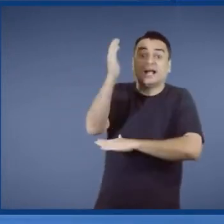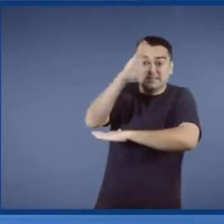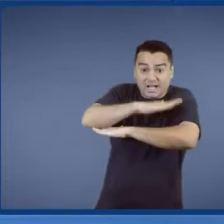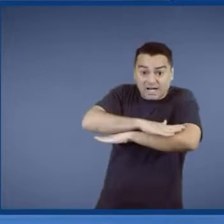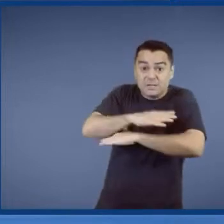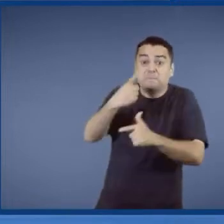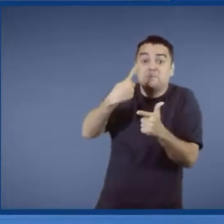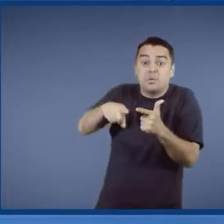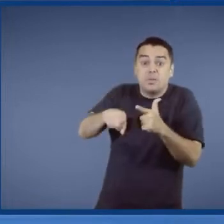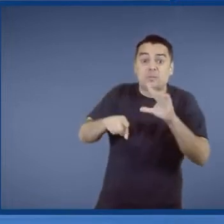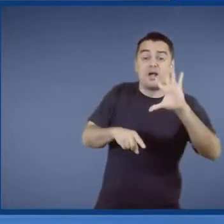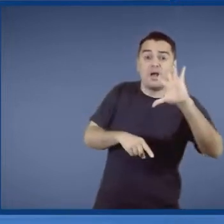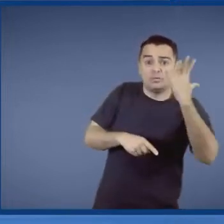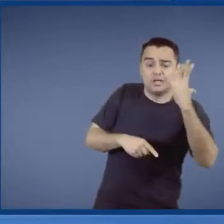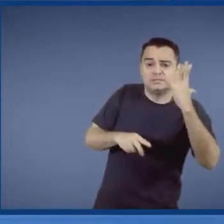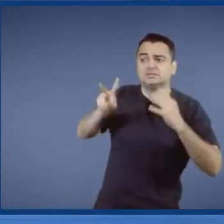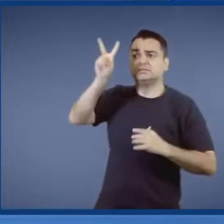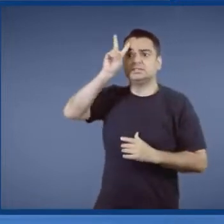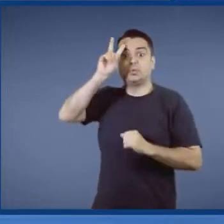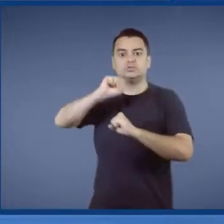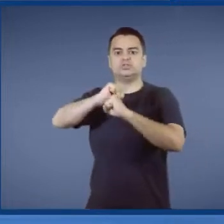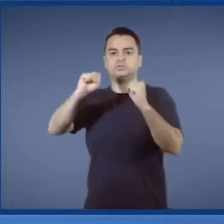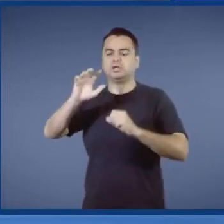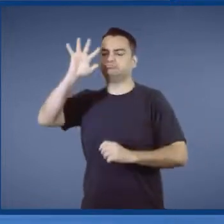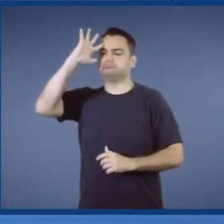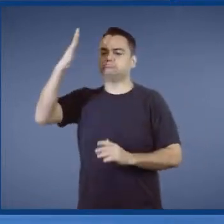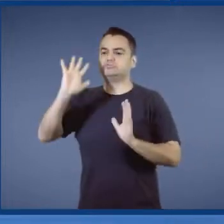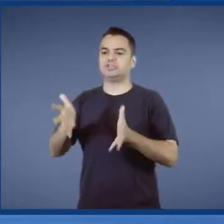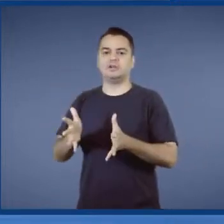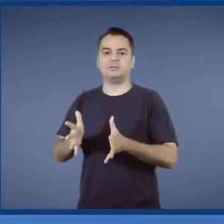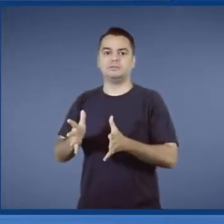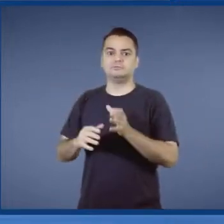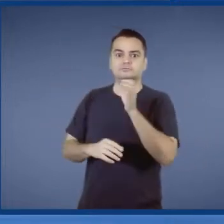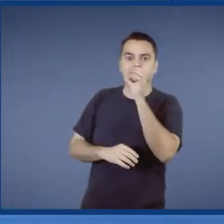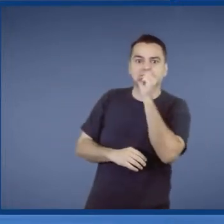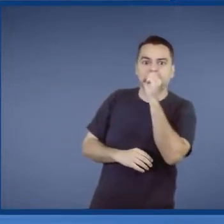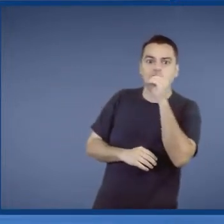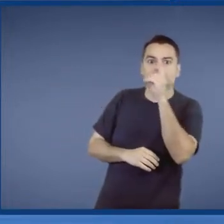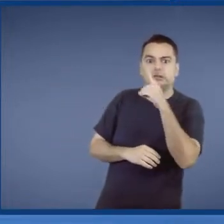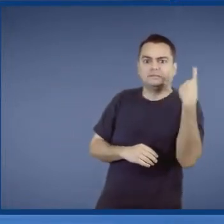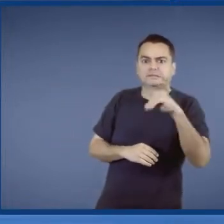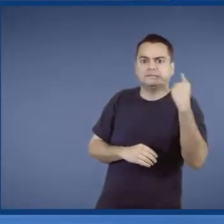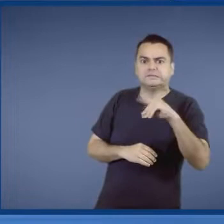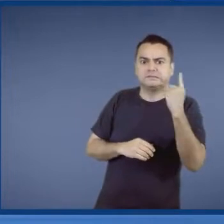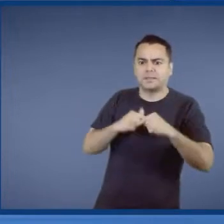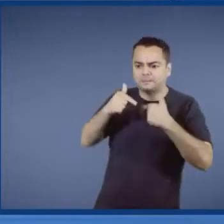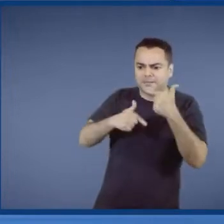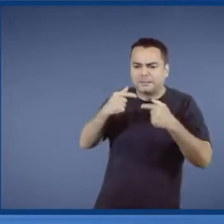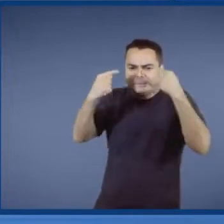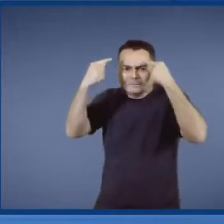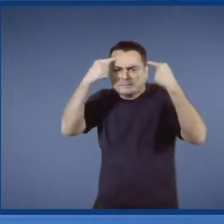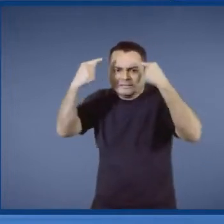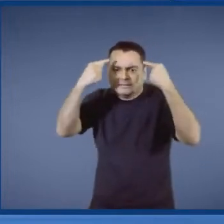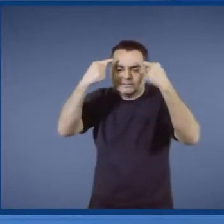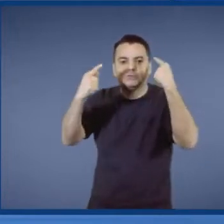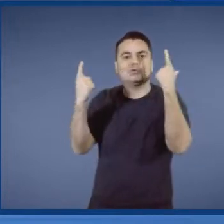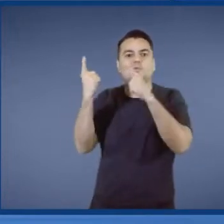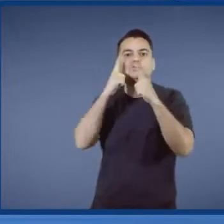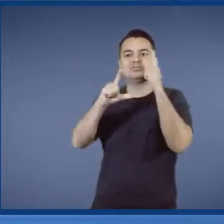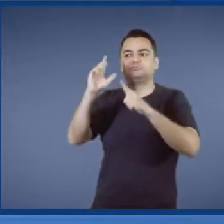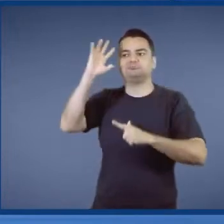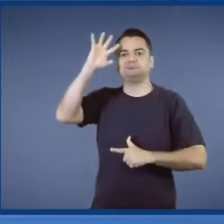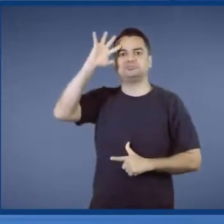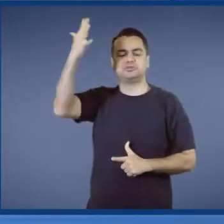trabalhando. E ninguém tinha pedido. Isso vinha da motivação. Vinha do comprometimento. Da